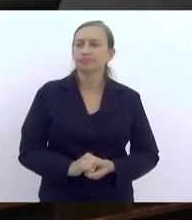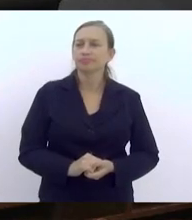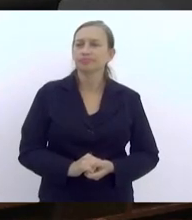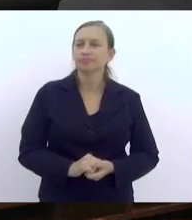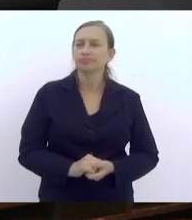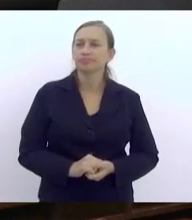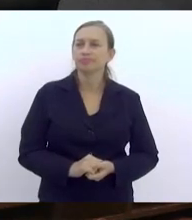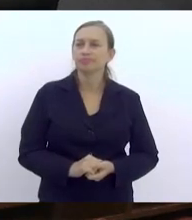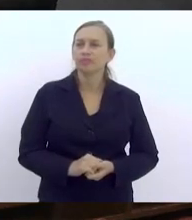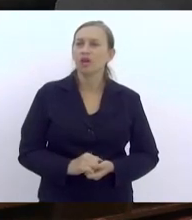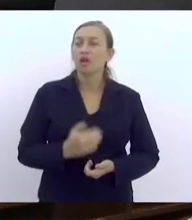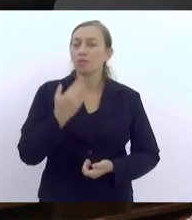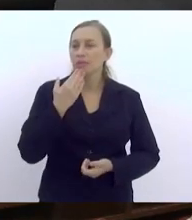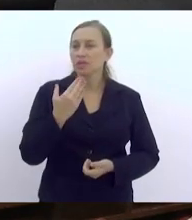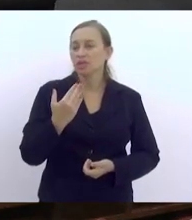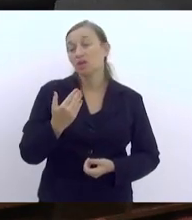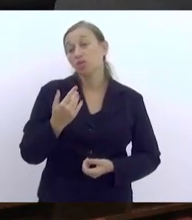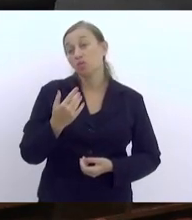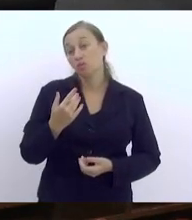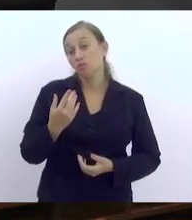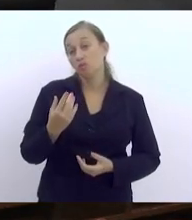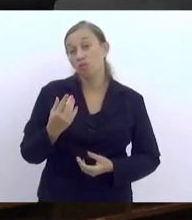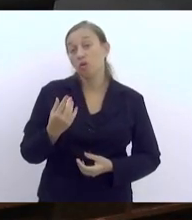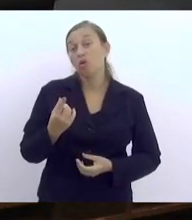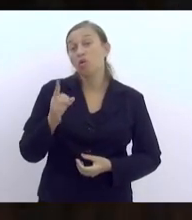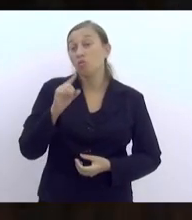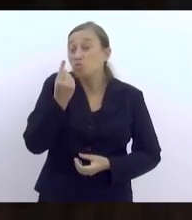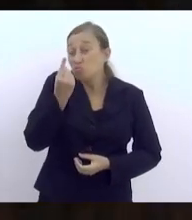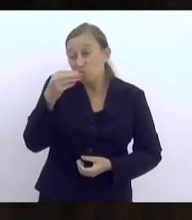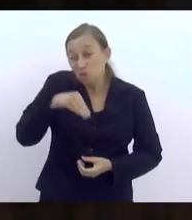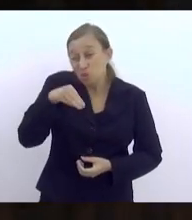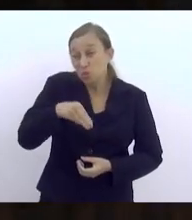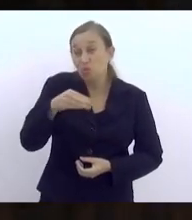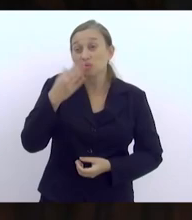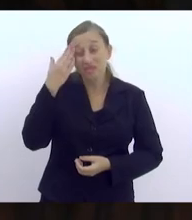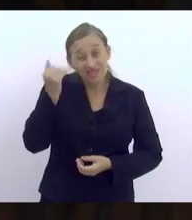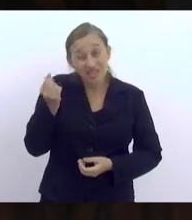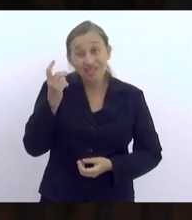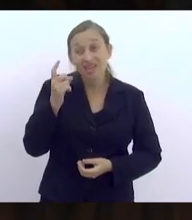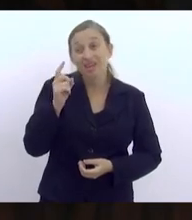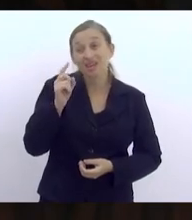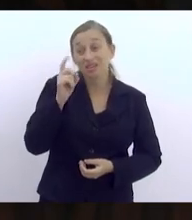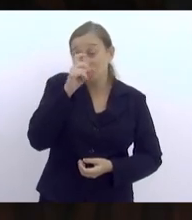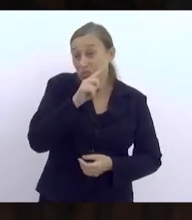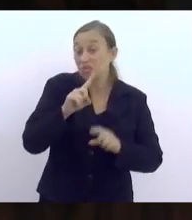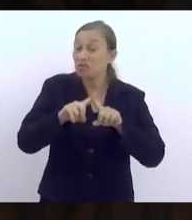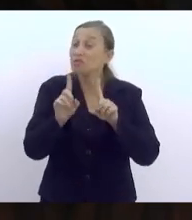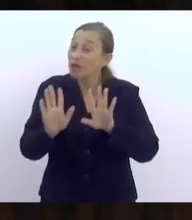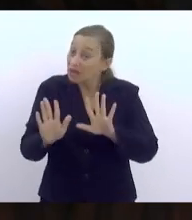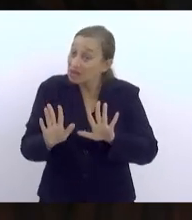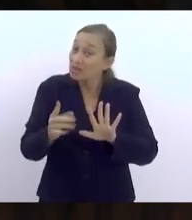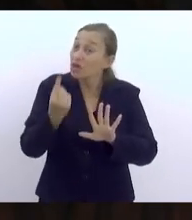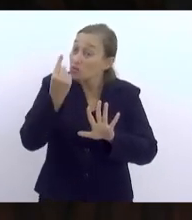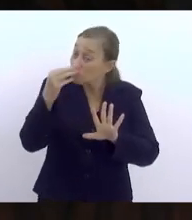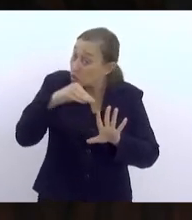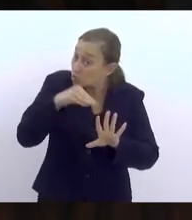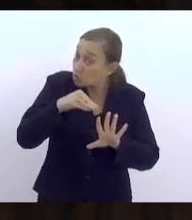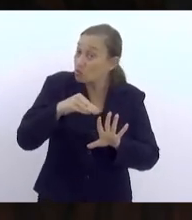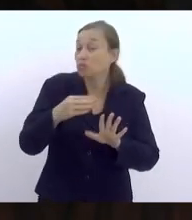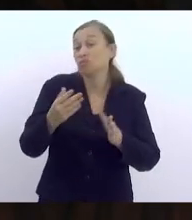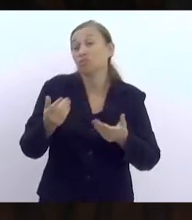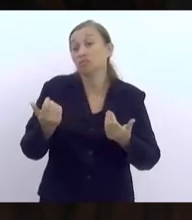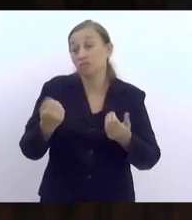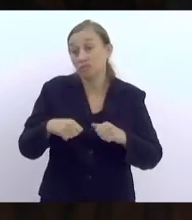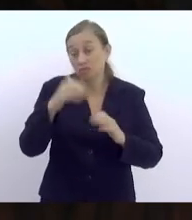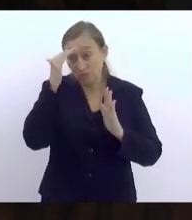Só pedindo para nós tentarmos nos manter nesse um minuto. sei que é um pouquinho, mas para a gente operacionalizar.